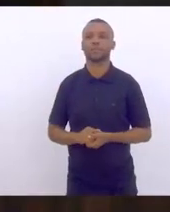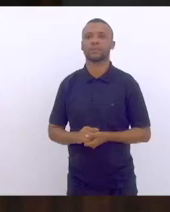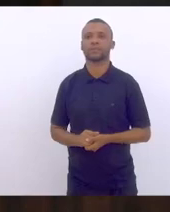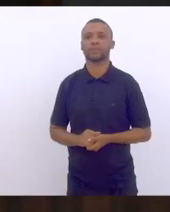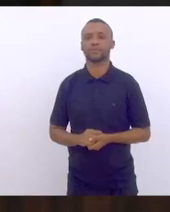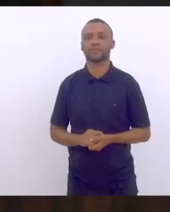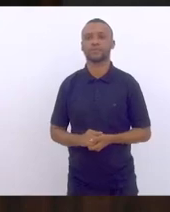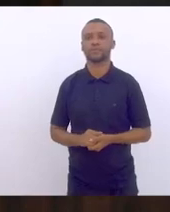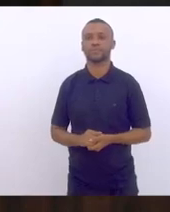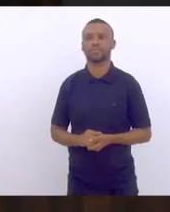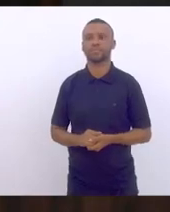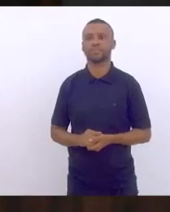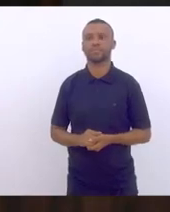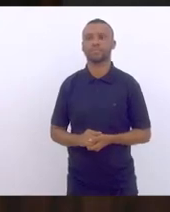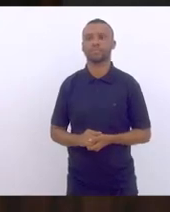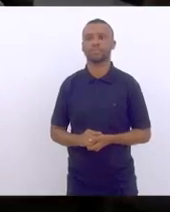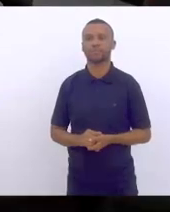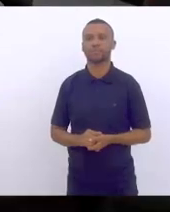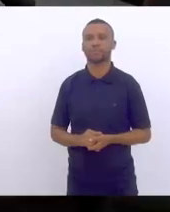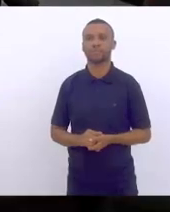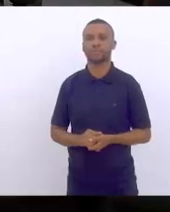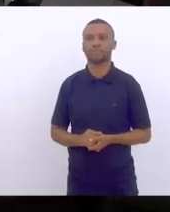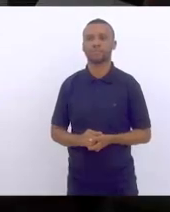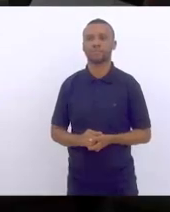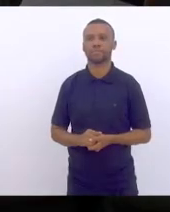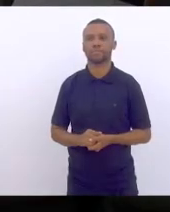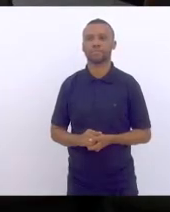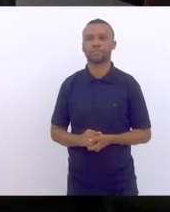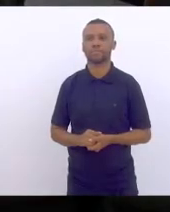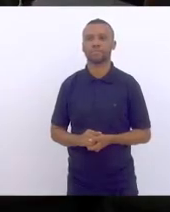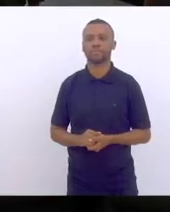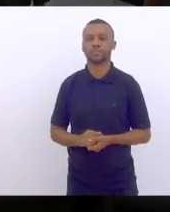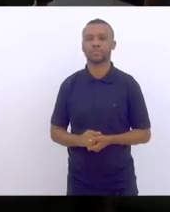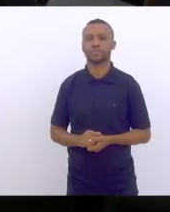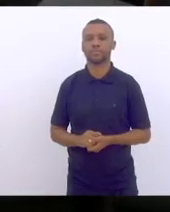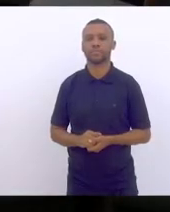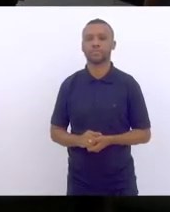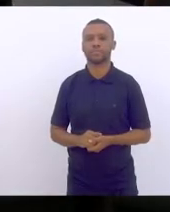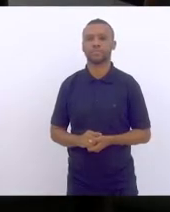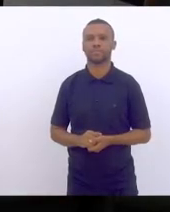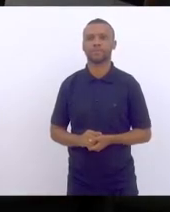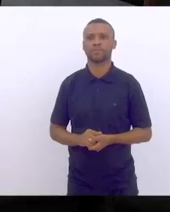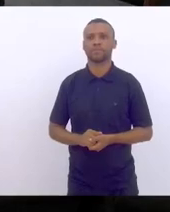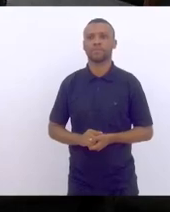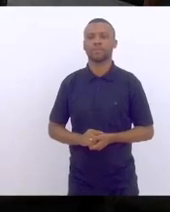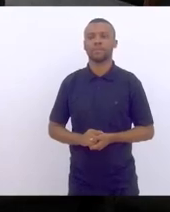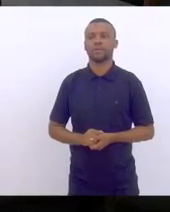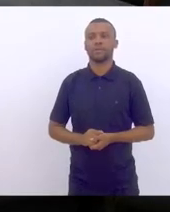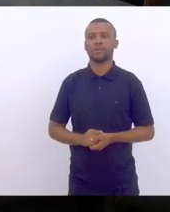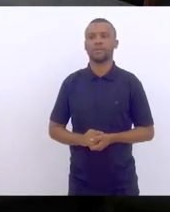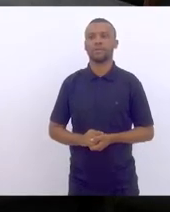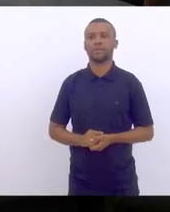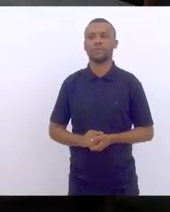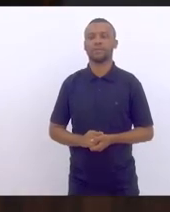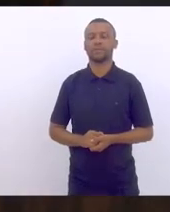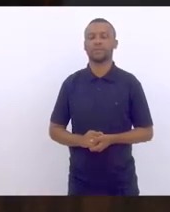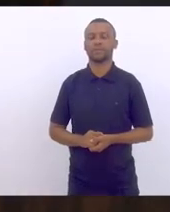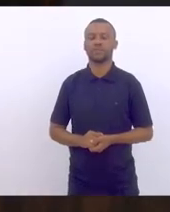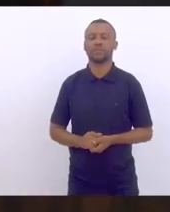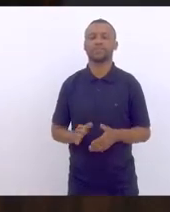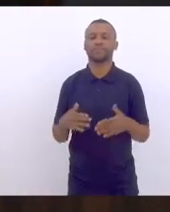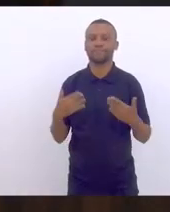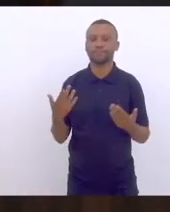Alô, deputada? Presidente, deputada? Deputada Mata Rocha? Pois não,